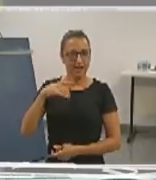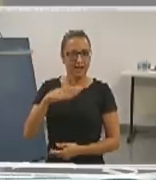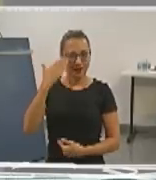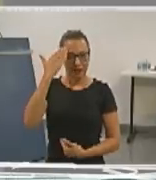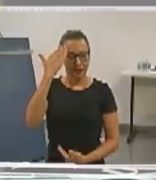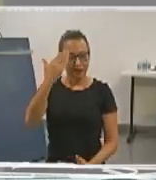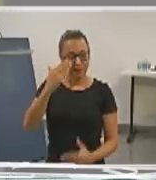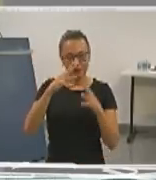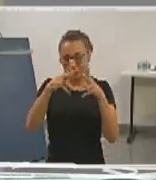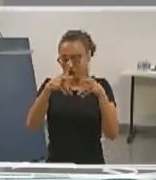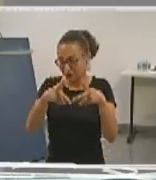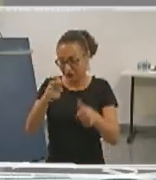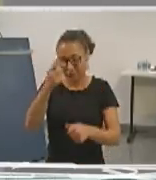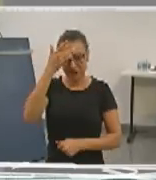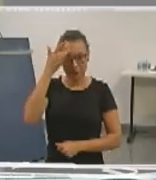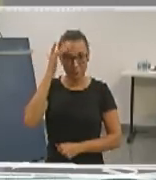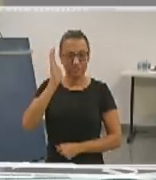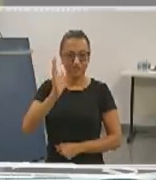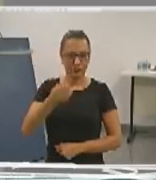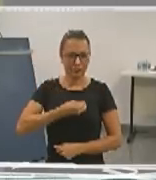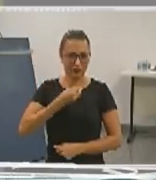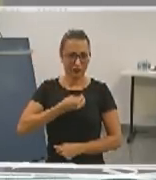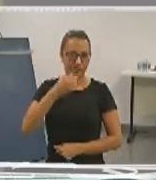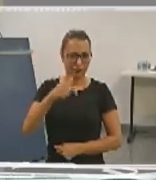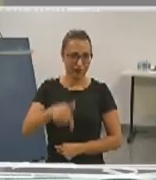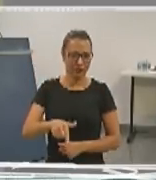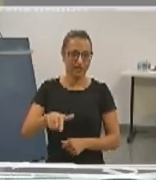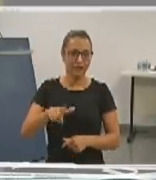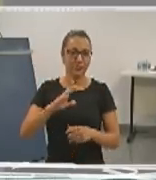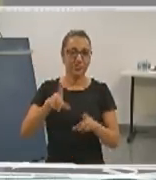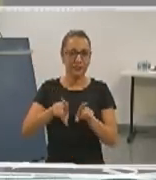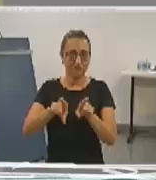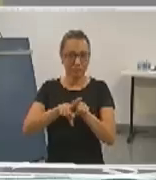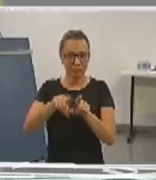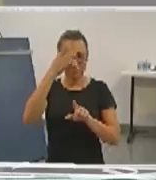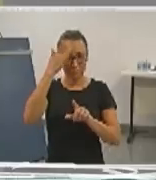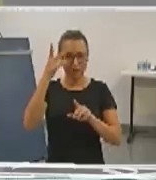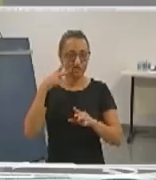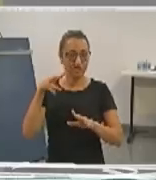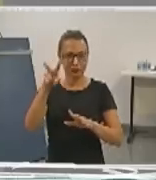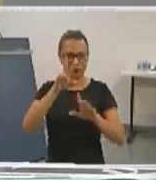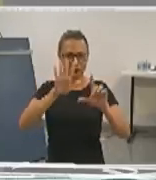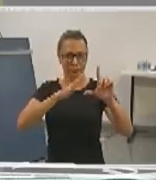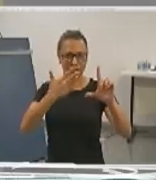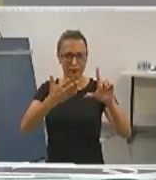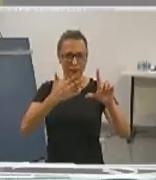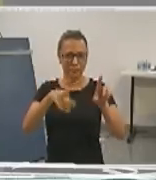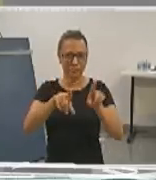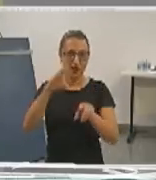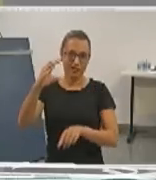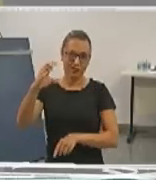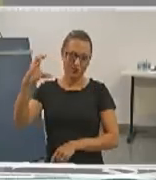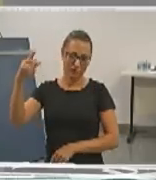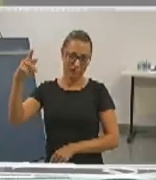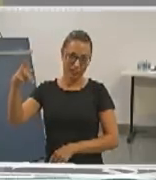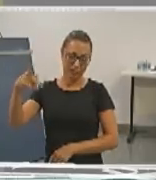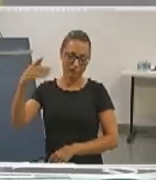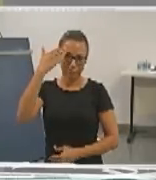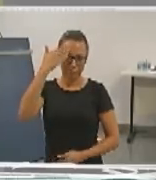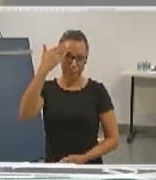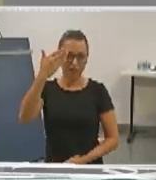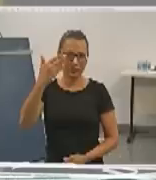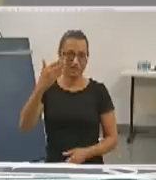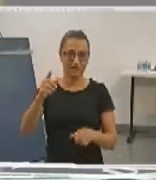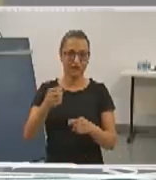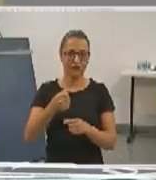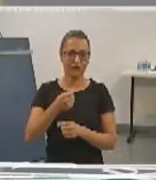profundamente àqueles que ainda estão presentes e todos os que estão online, a CCP agradece à equipe de som